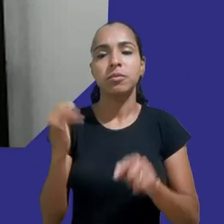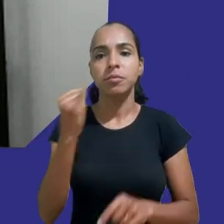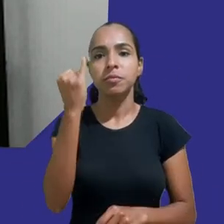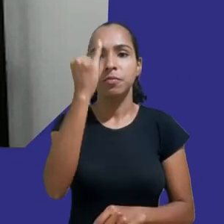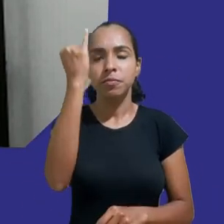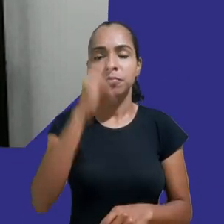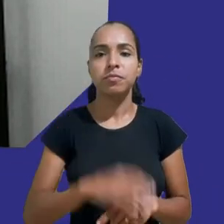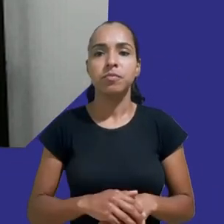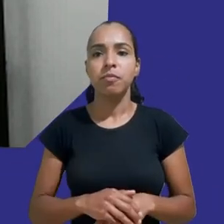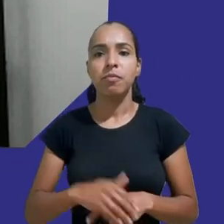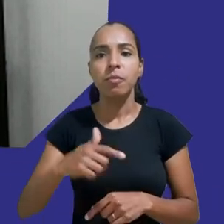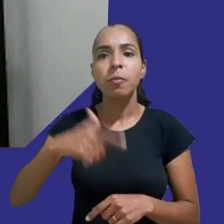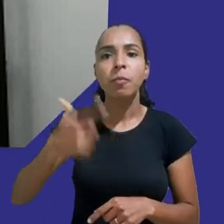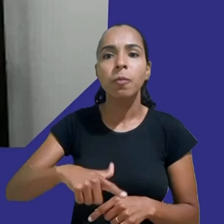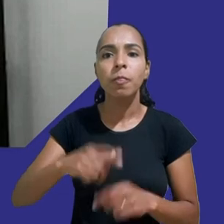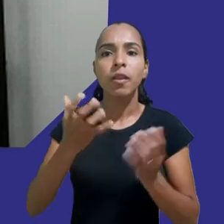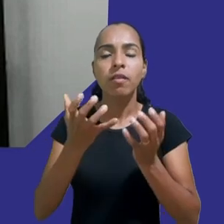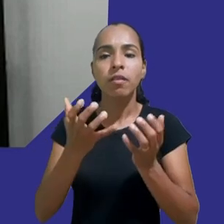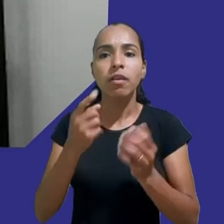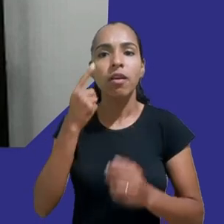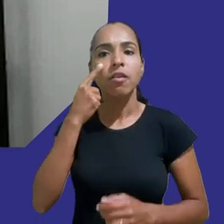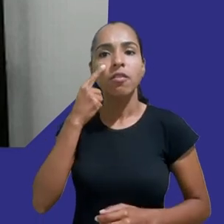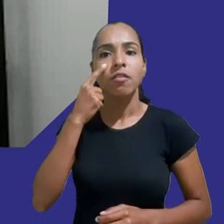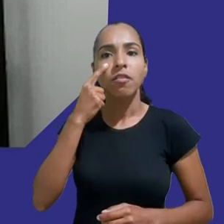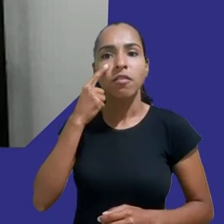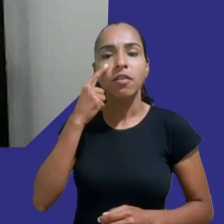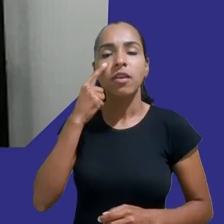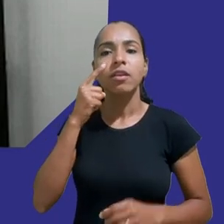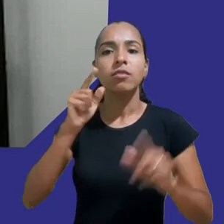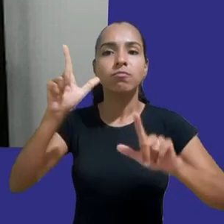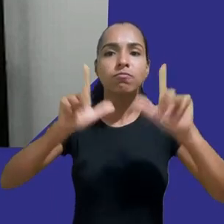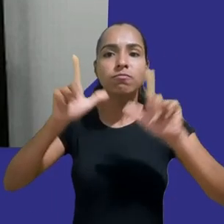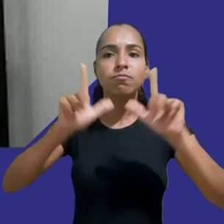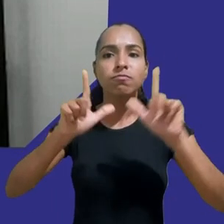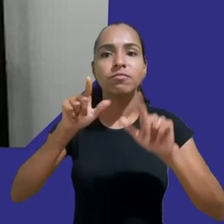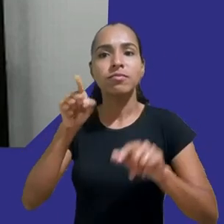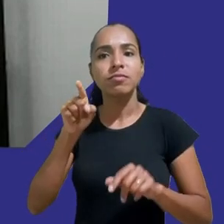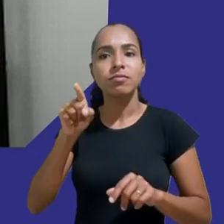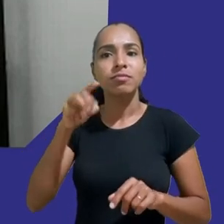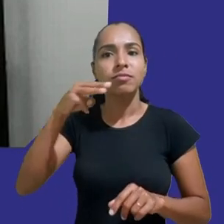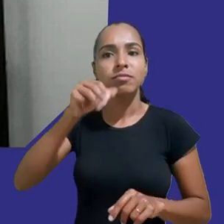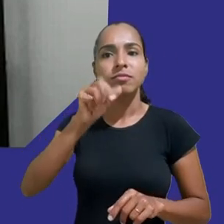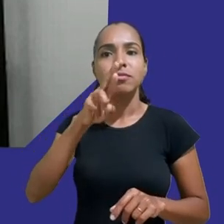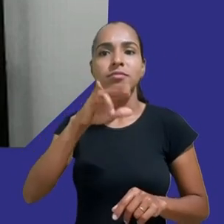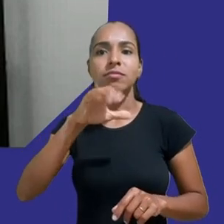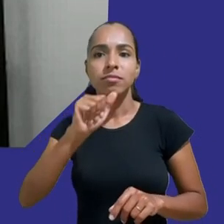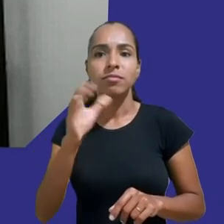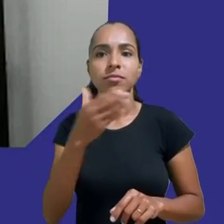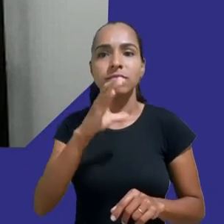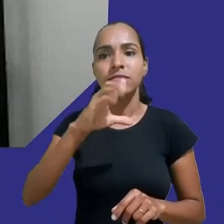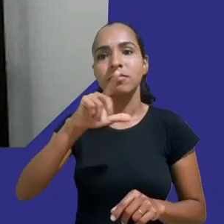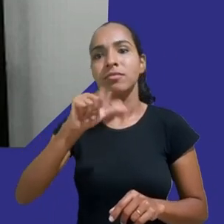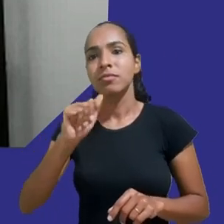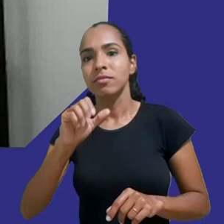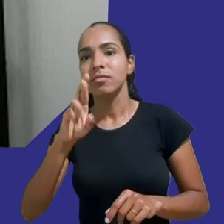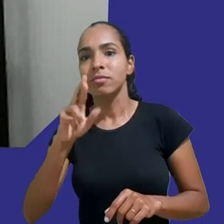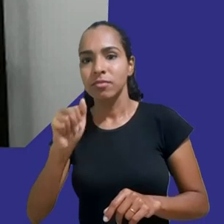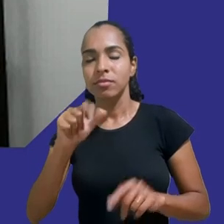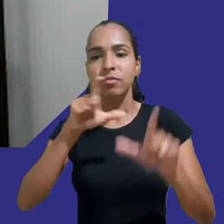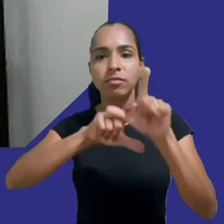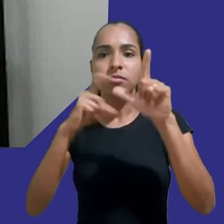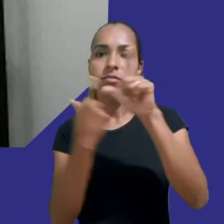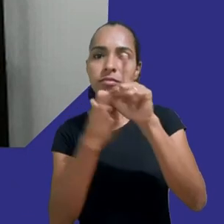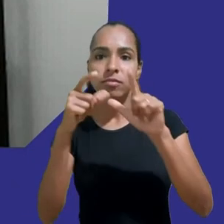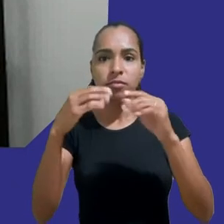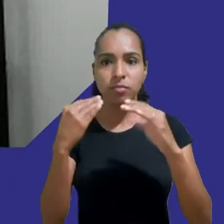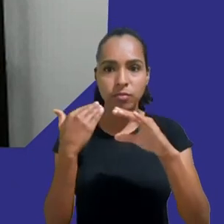do projeto Fora da Bolha da Maria Clara e de seus colegas a gente vai mandar o link aqui no chat agora e também por e-mail depois para